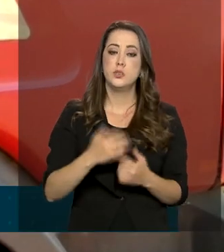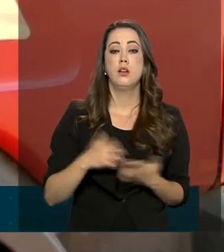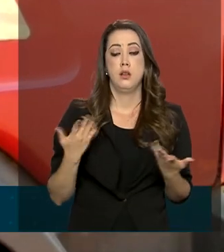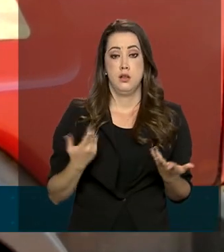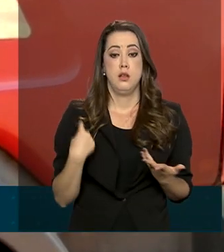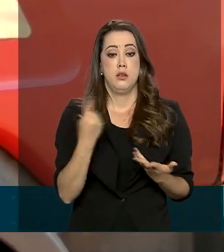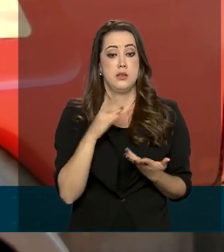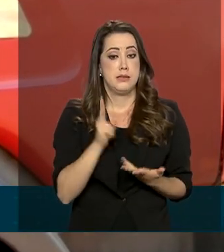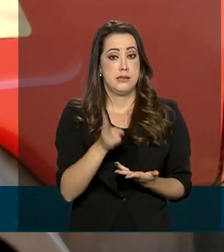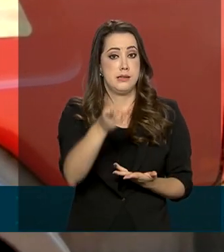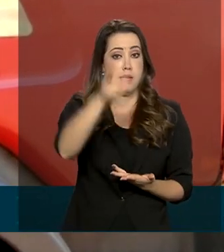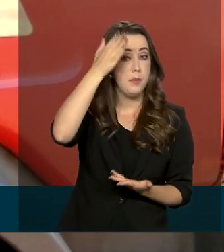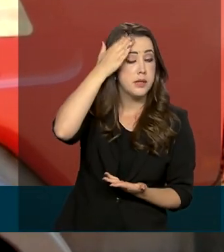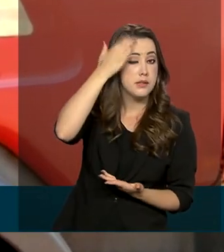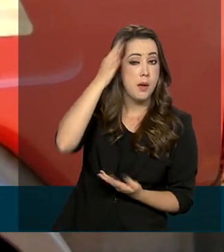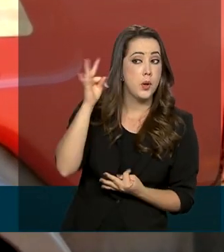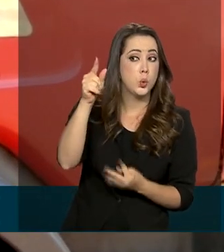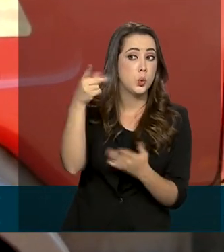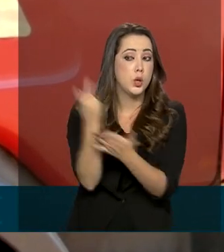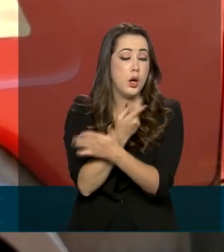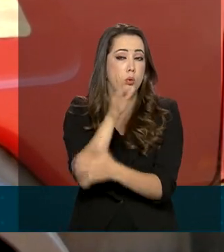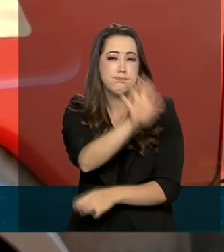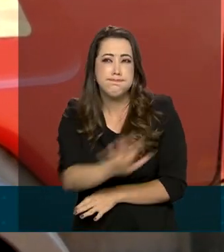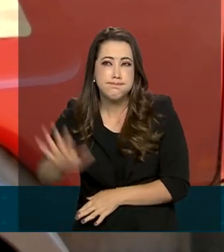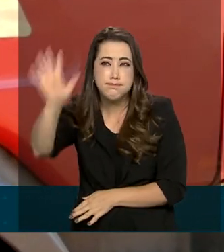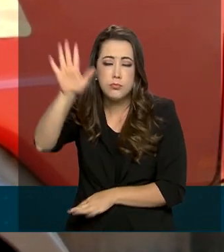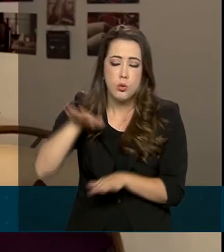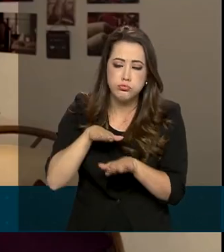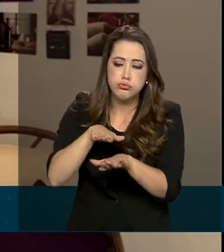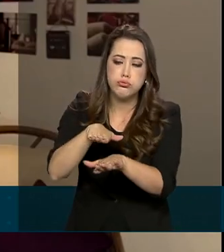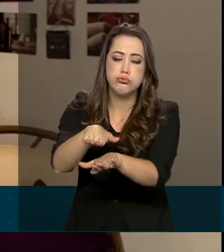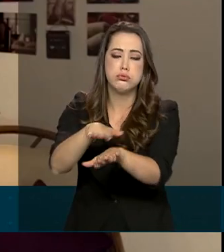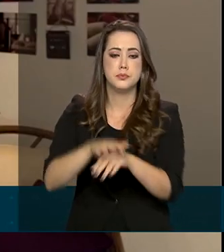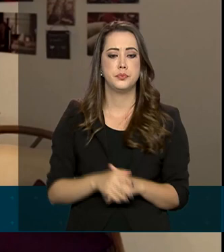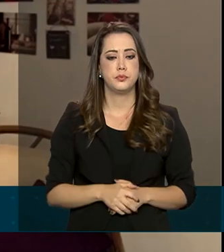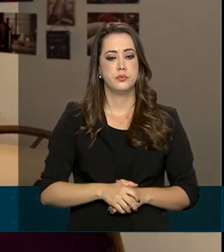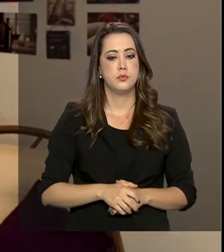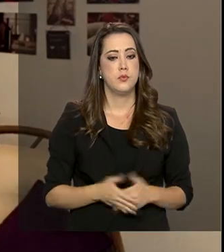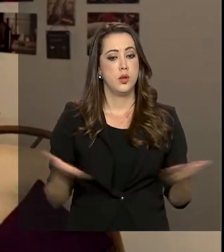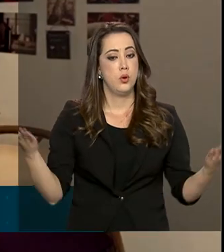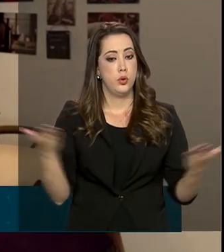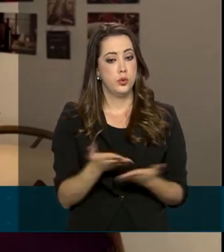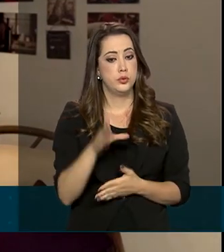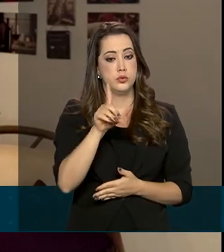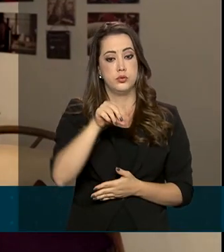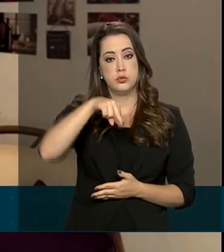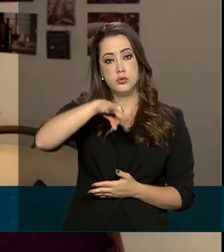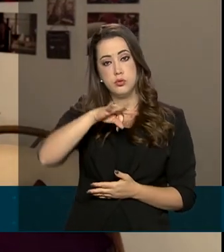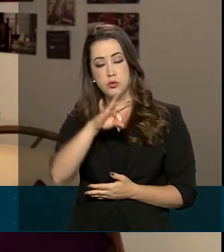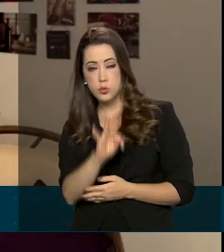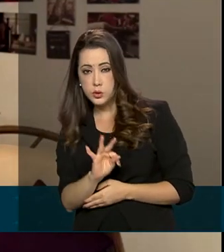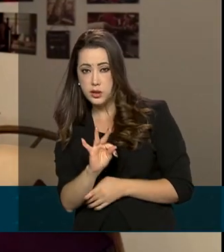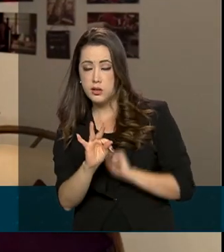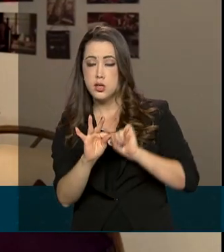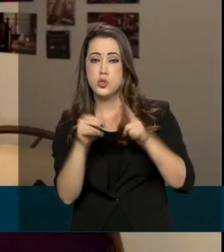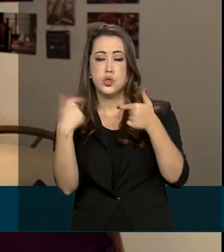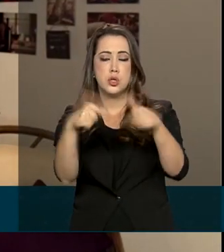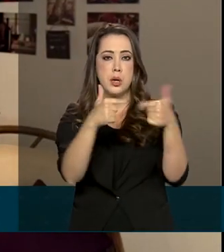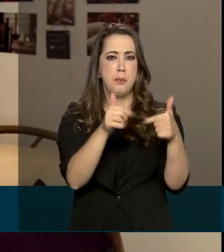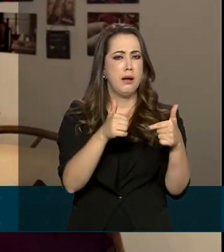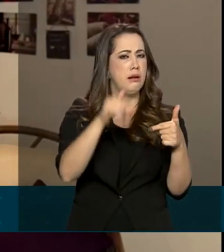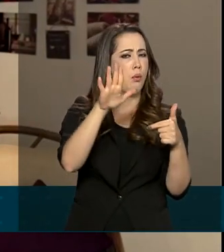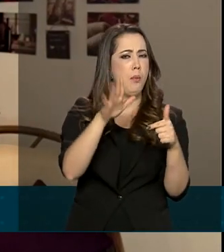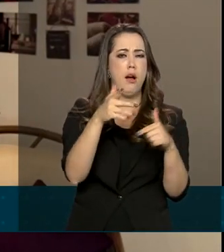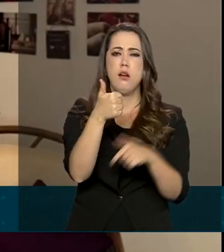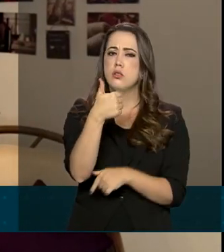estarmos informados sobre tudo o que está acontecendo sobre as nossas rodovias. Atualmente o DENIT faz a gestão de mais de 150